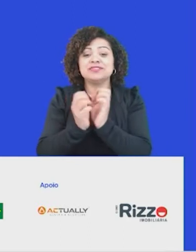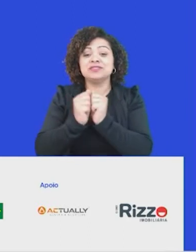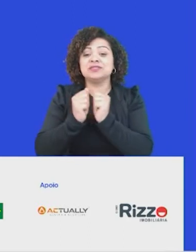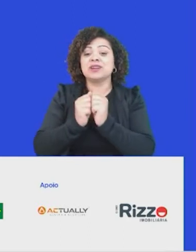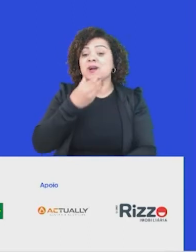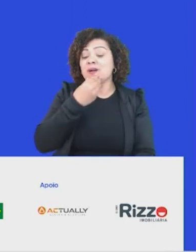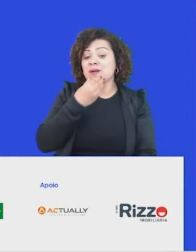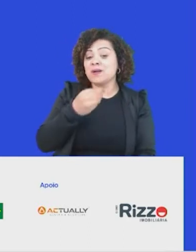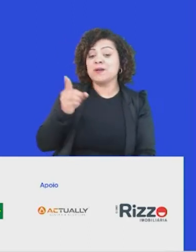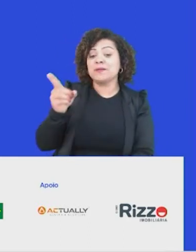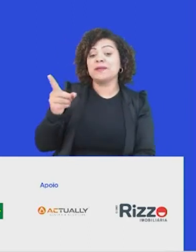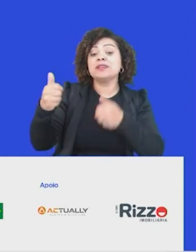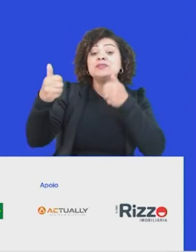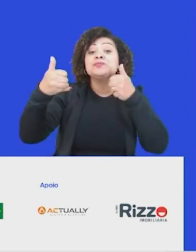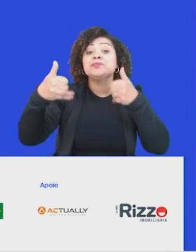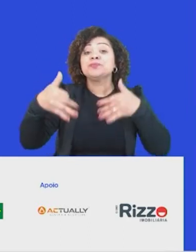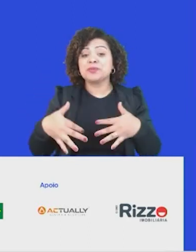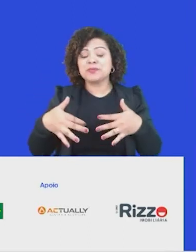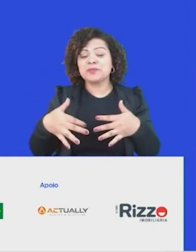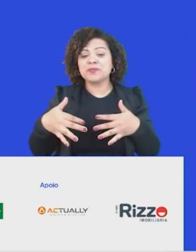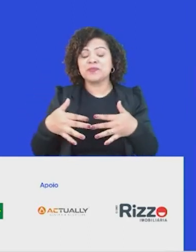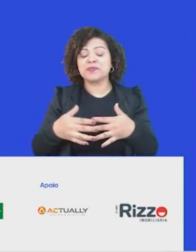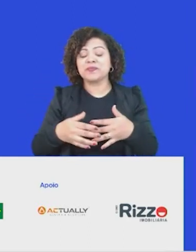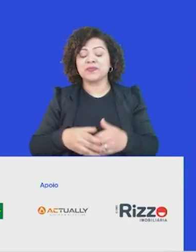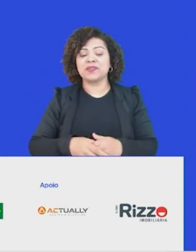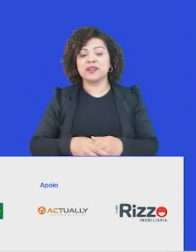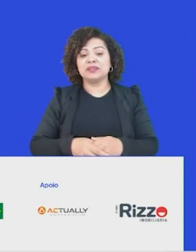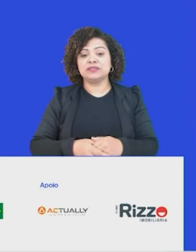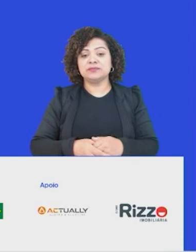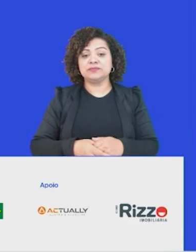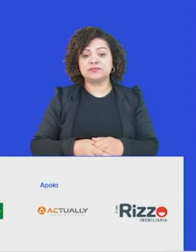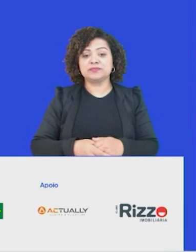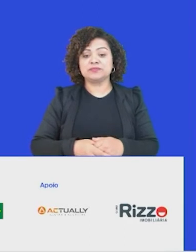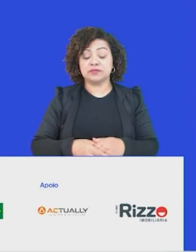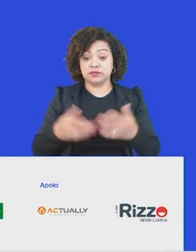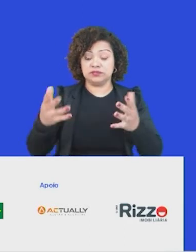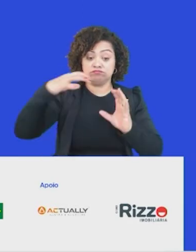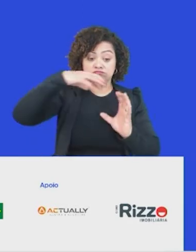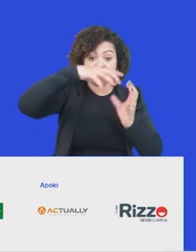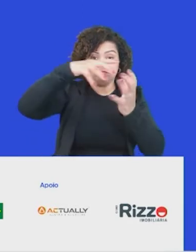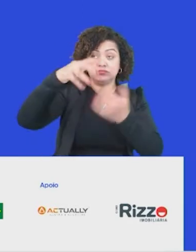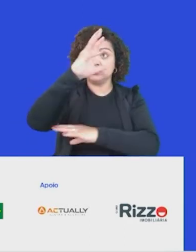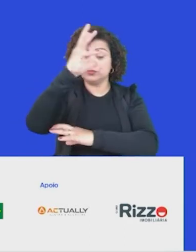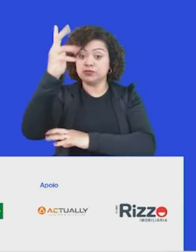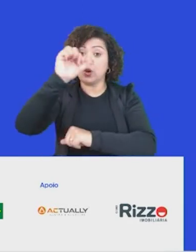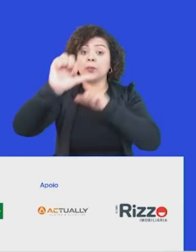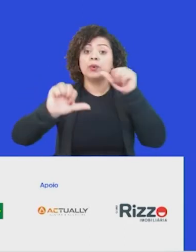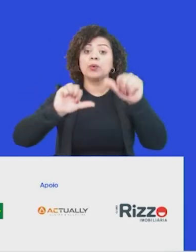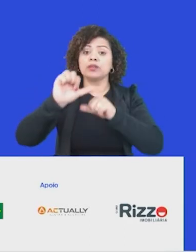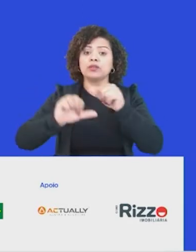provoca e desafia e ele fala que talvez a mudança climática seja mais importante